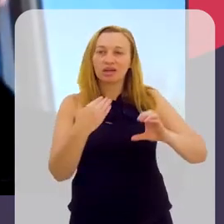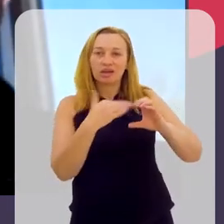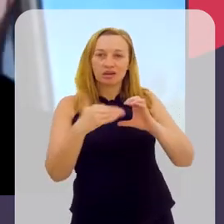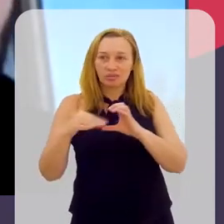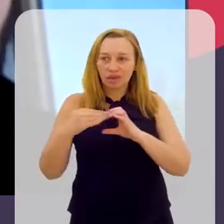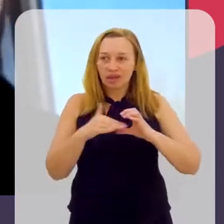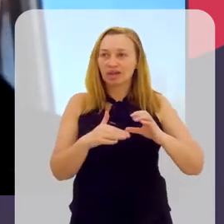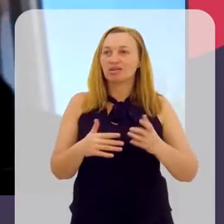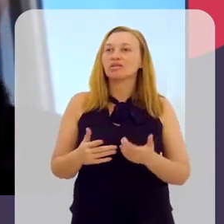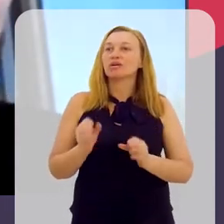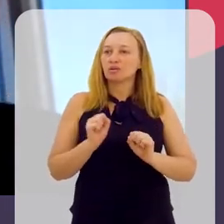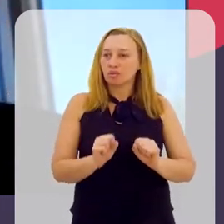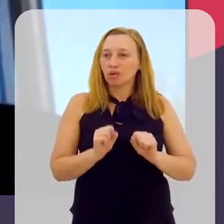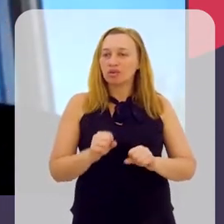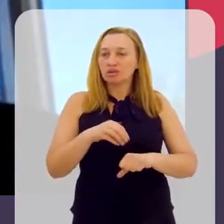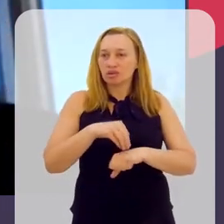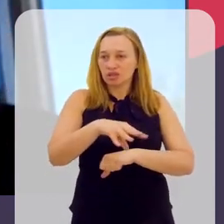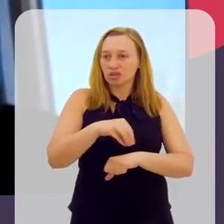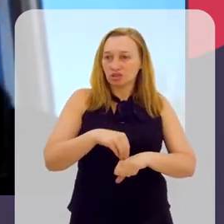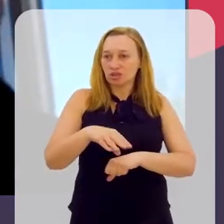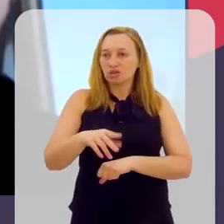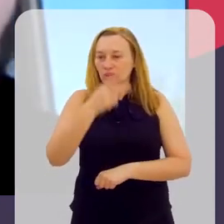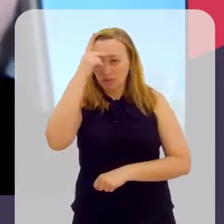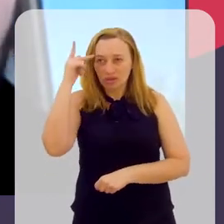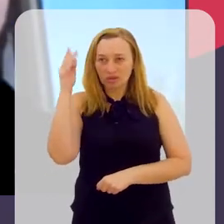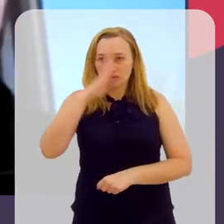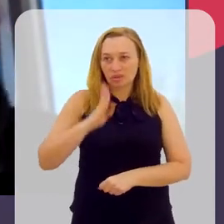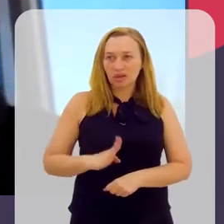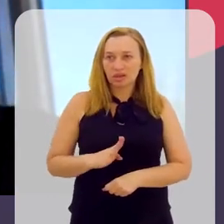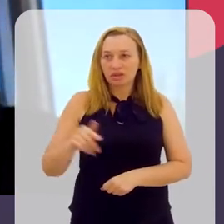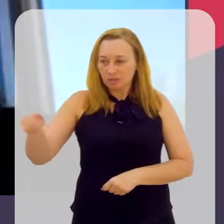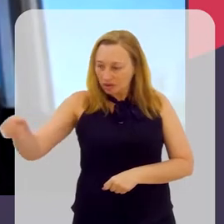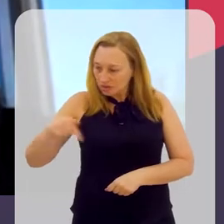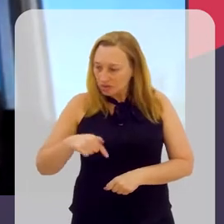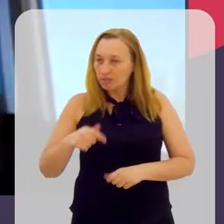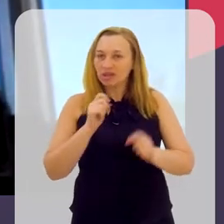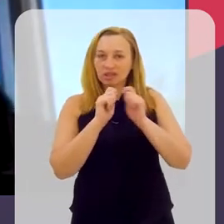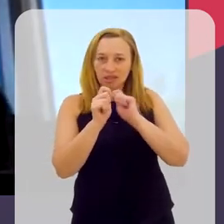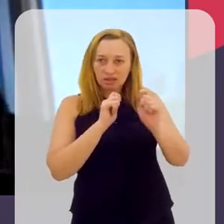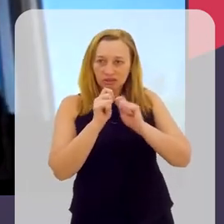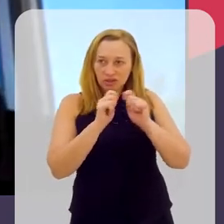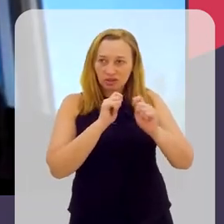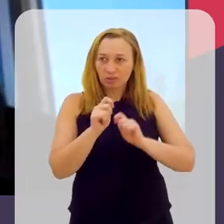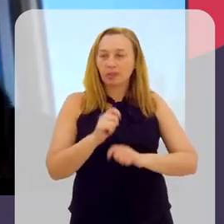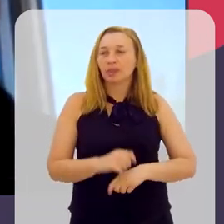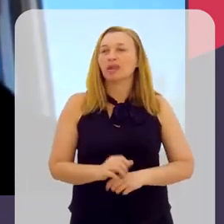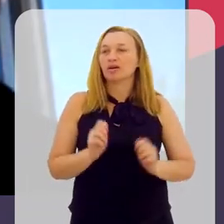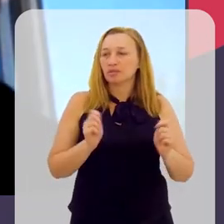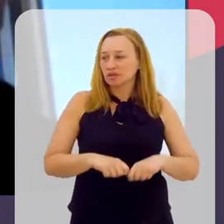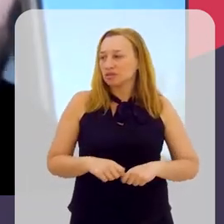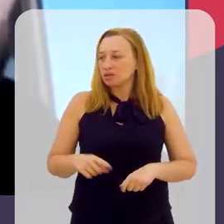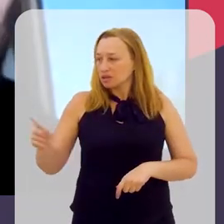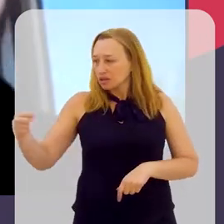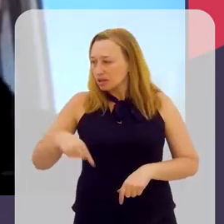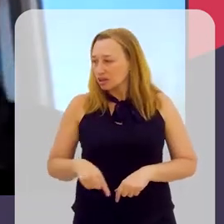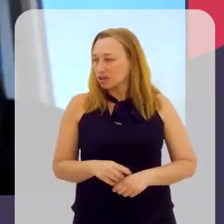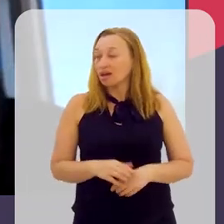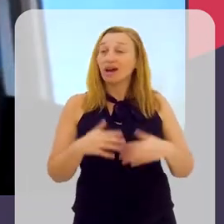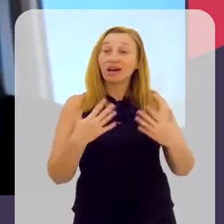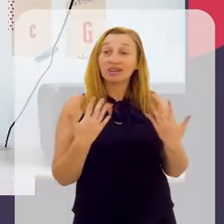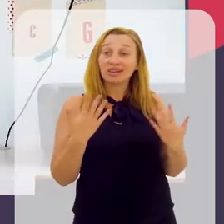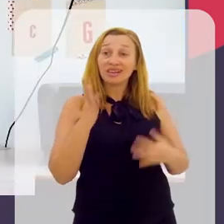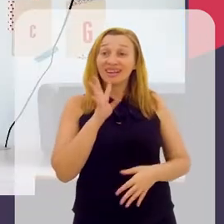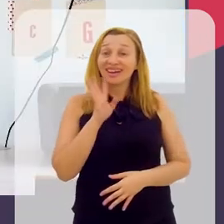aqui e sempre que eu posso eu indico alguém do Brasil para ser entrevistado e possivelmente vir para cá.